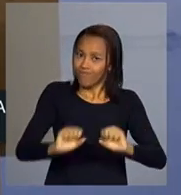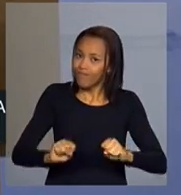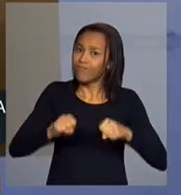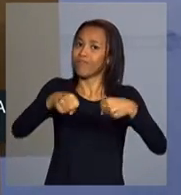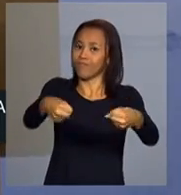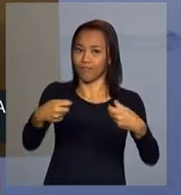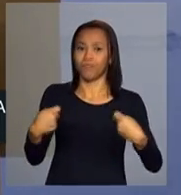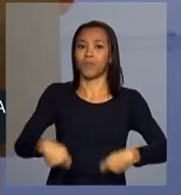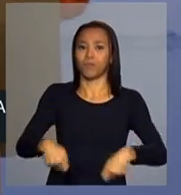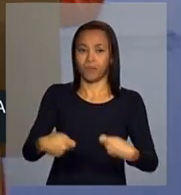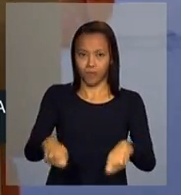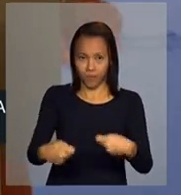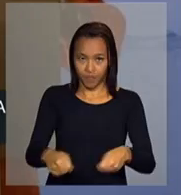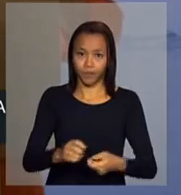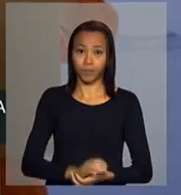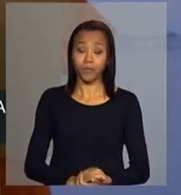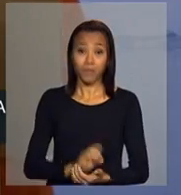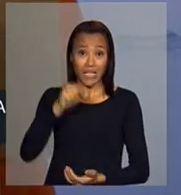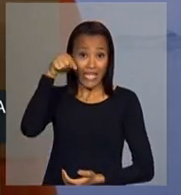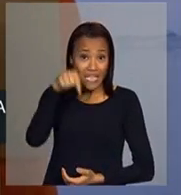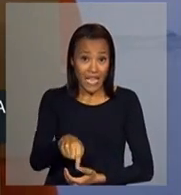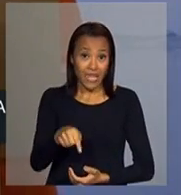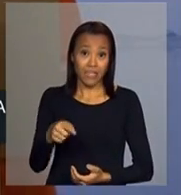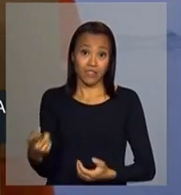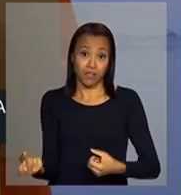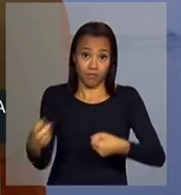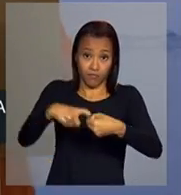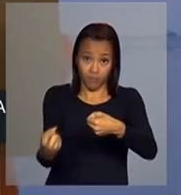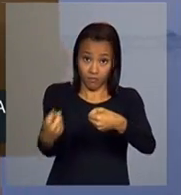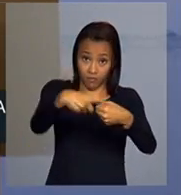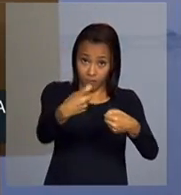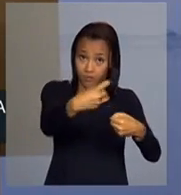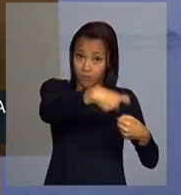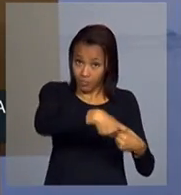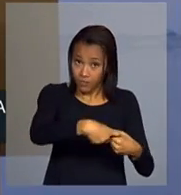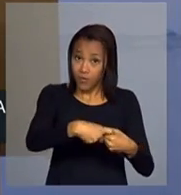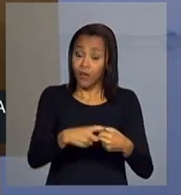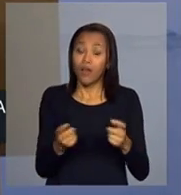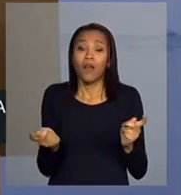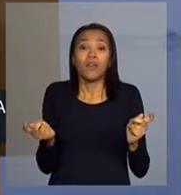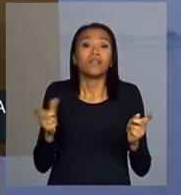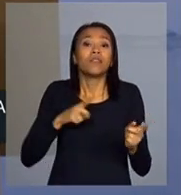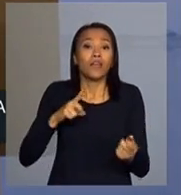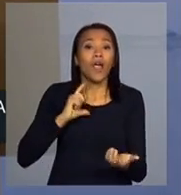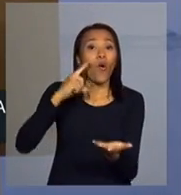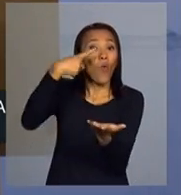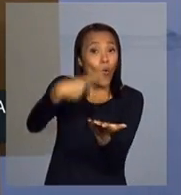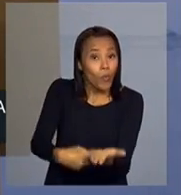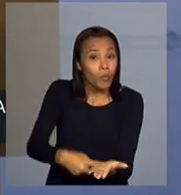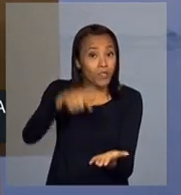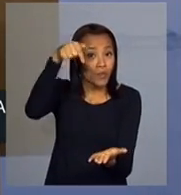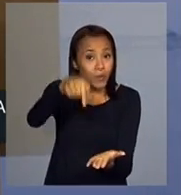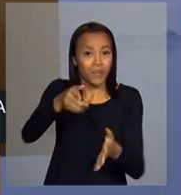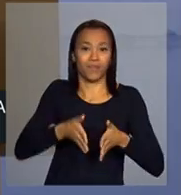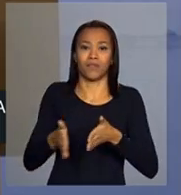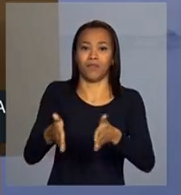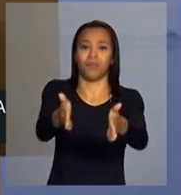que esses parceiros sejam comprometidos com esse caminho.